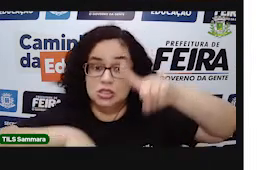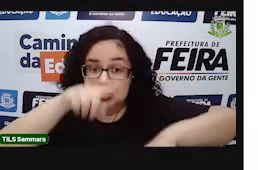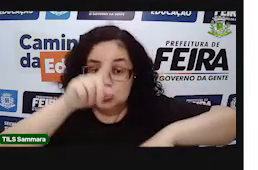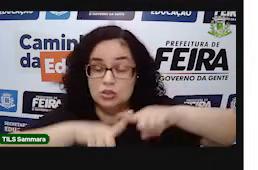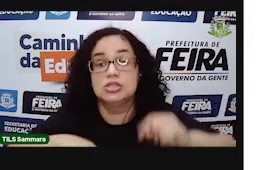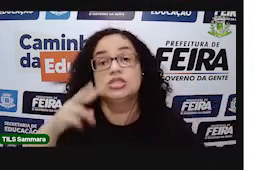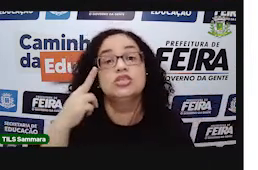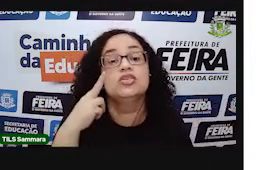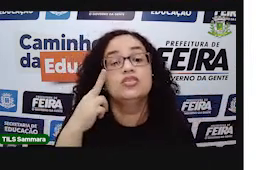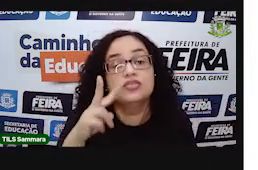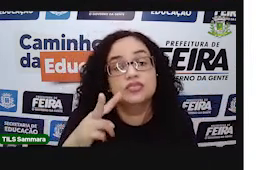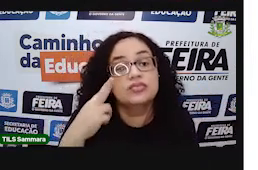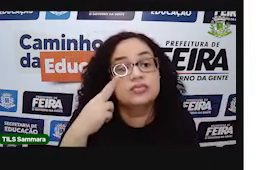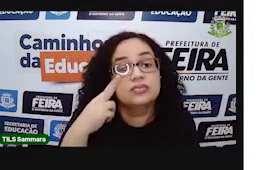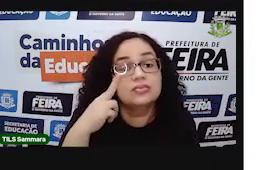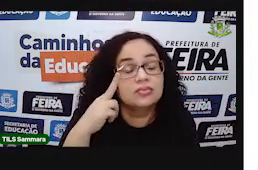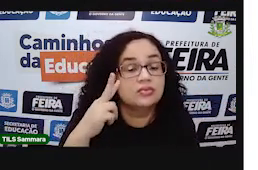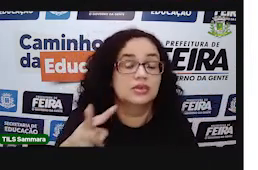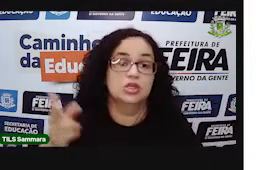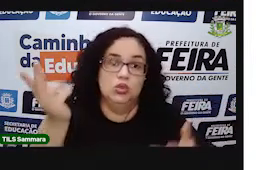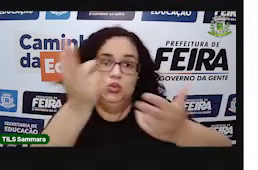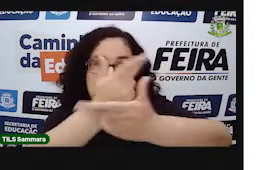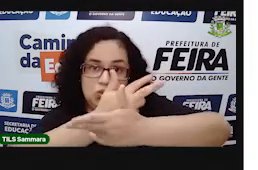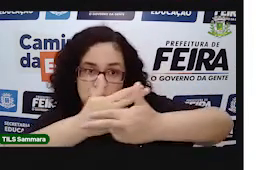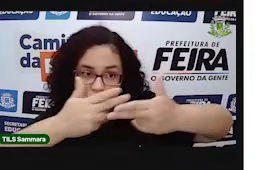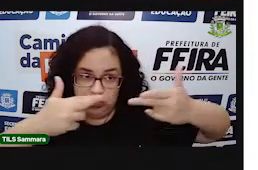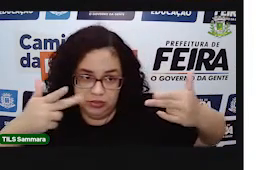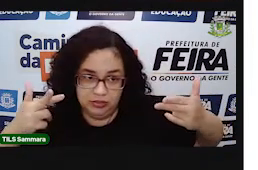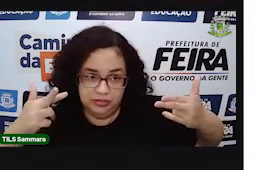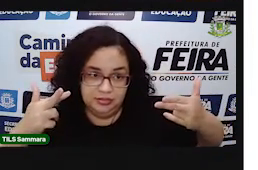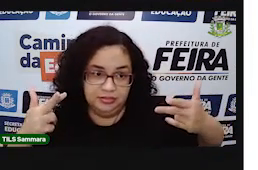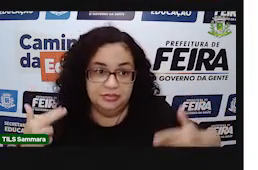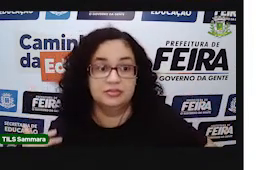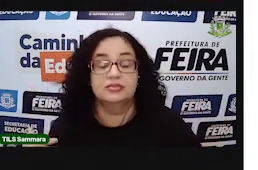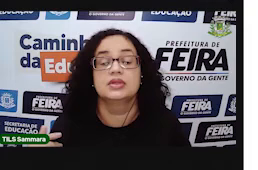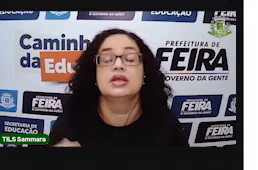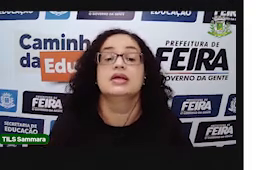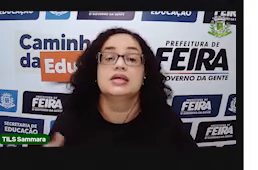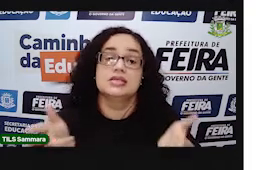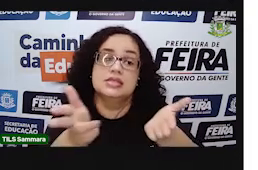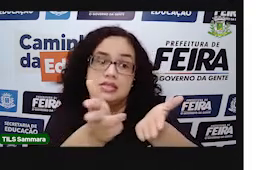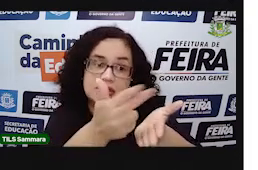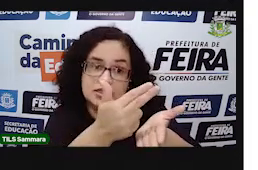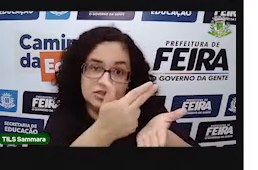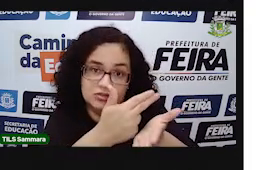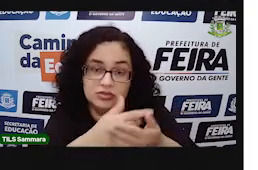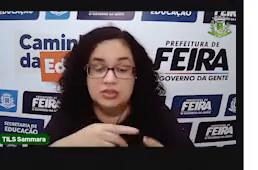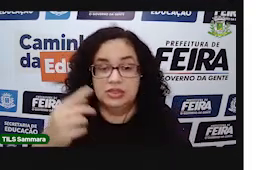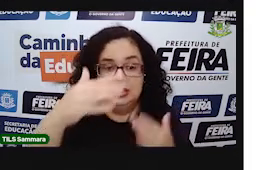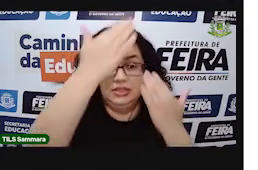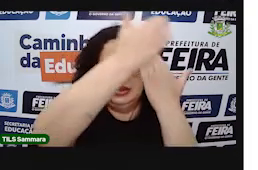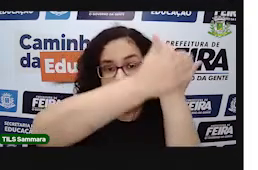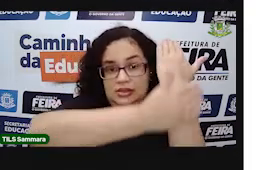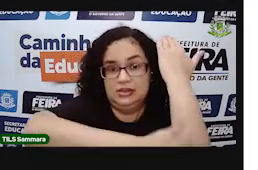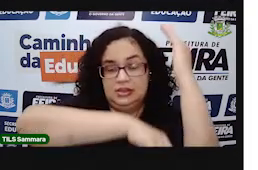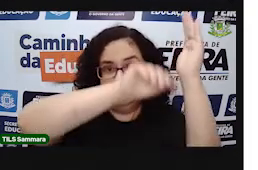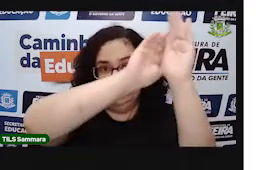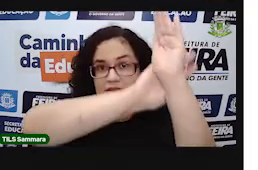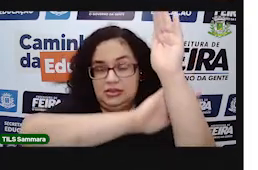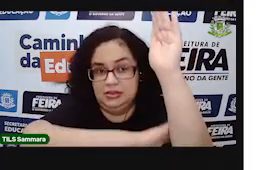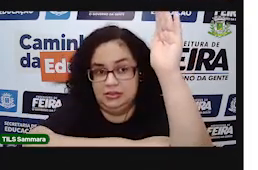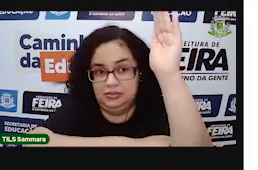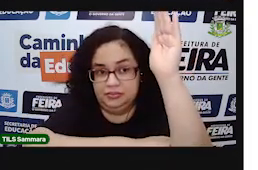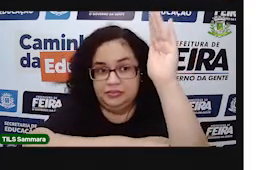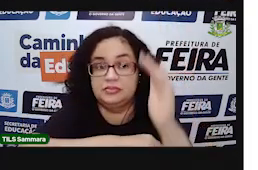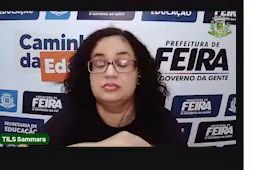É que nesses objetos que a gente acabou de ver, nessas coisas que a gente acabou de ver, as figuras têm